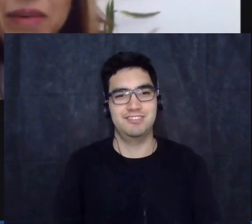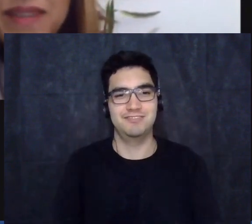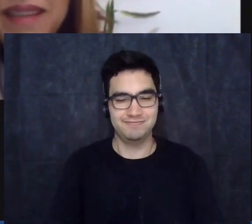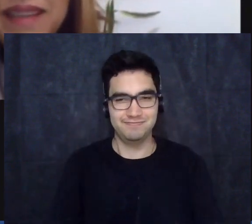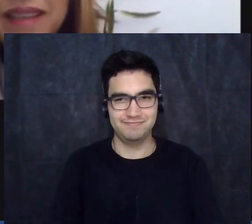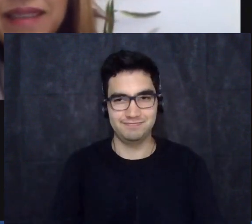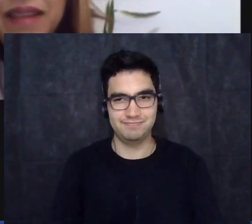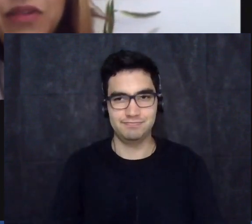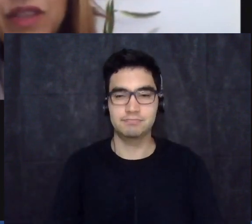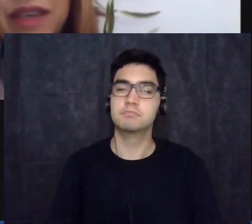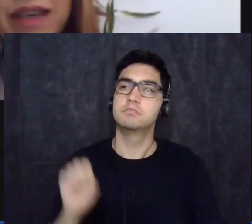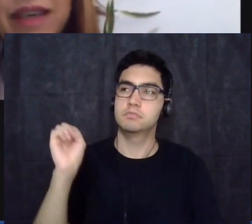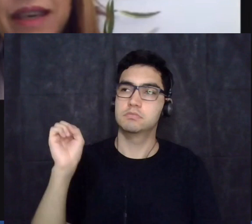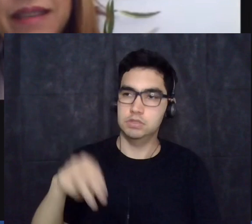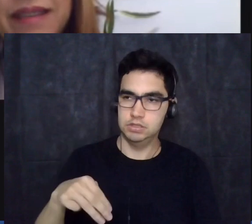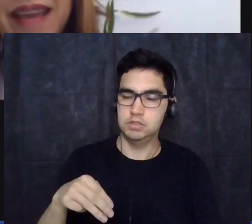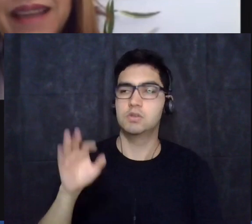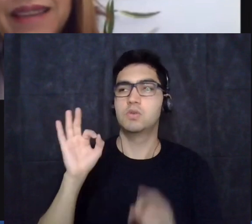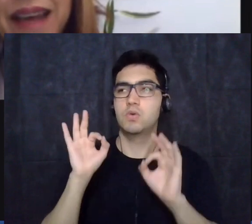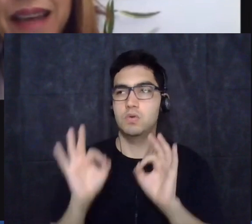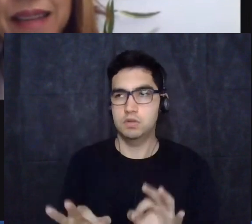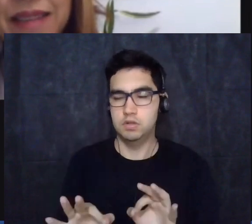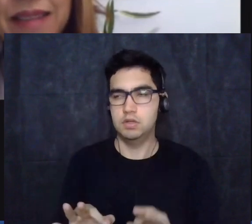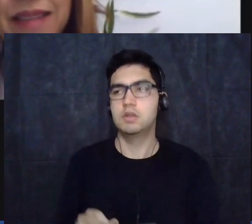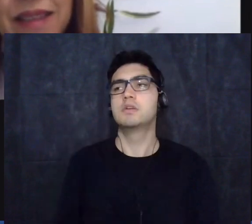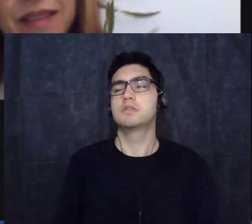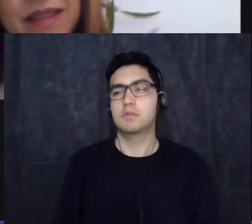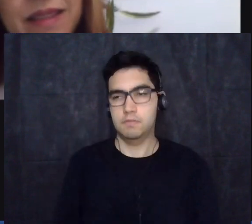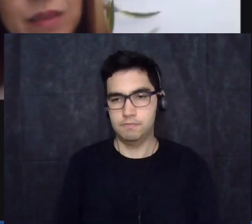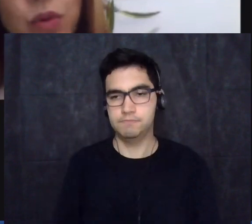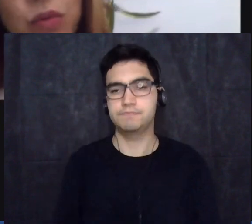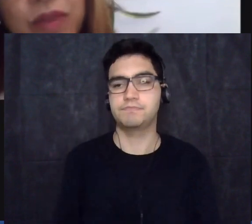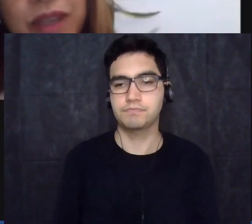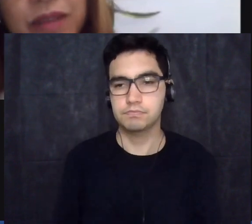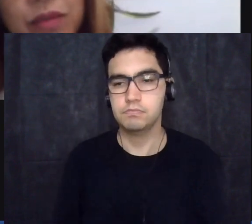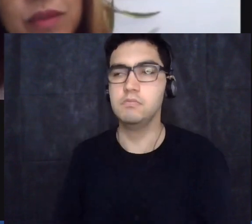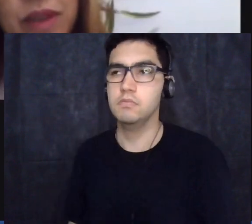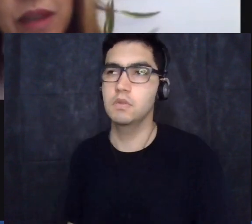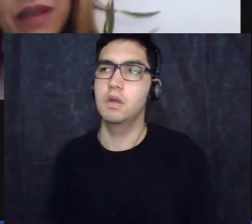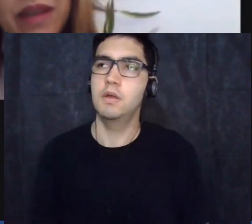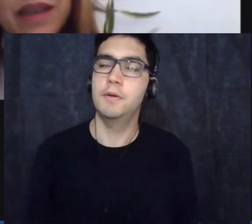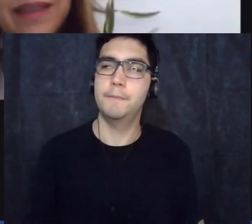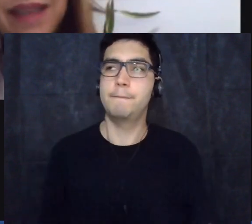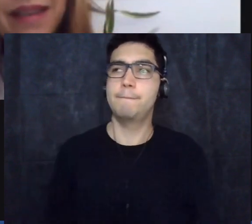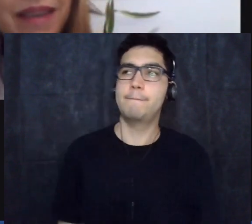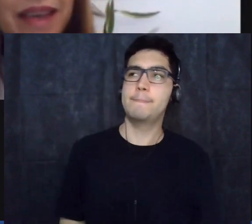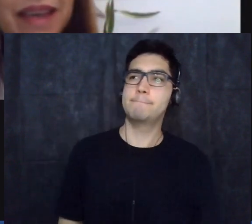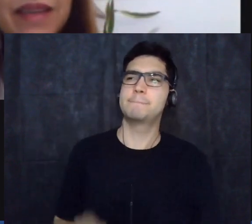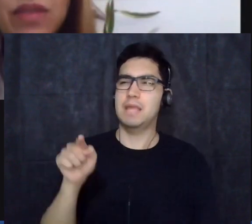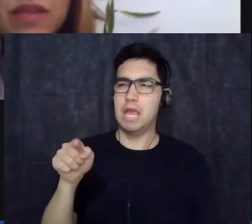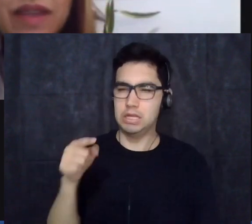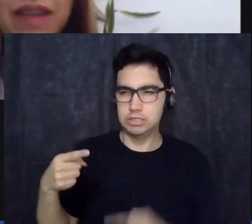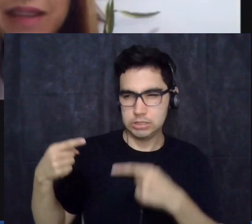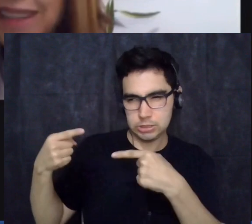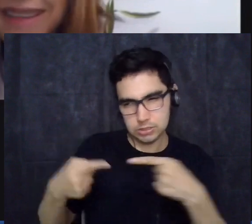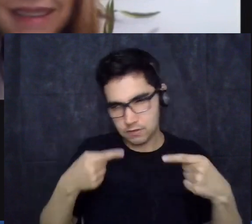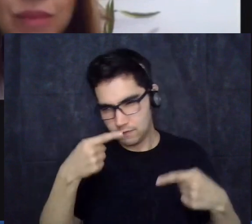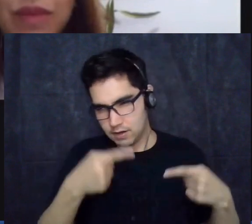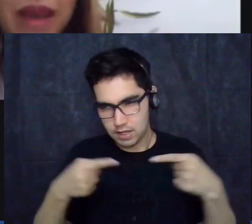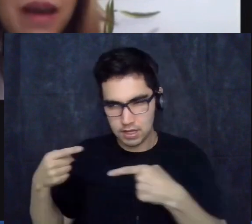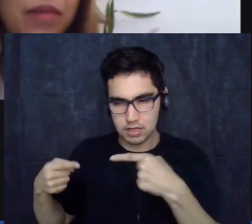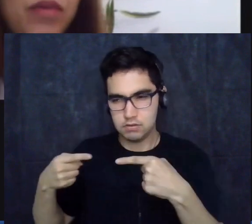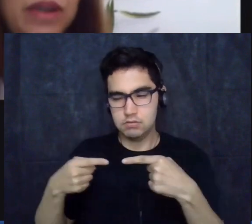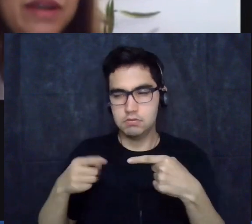Sim com certeza acho que externar esses conflitos entender